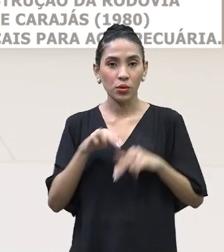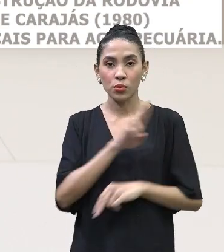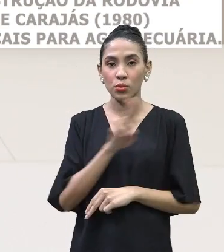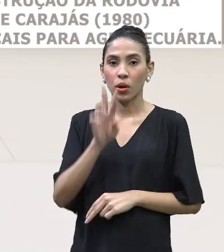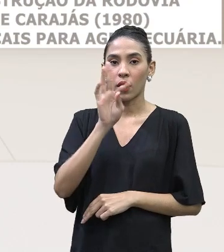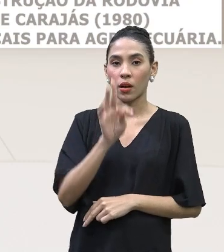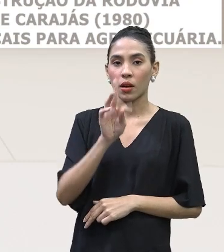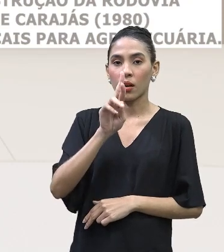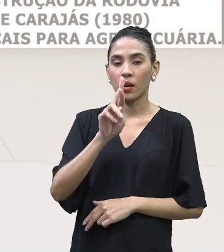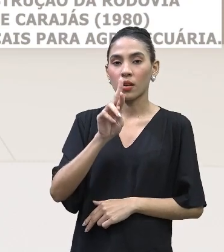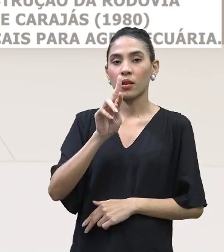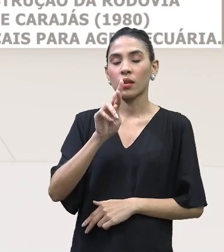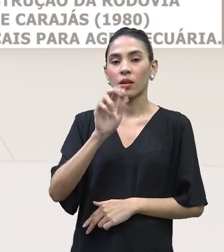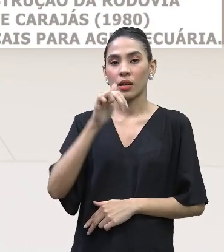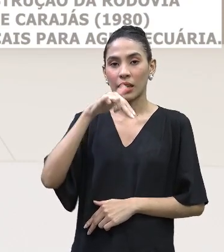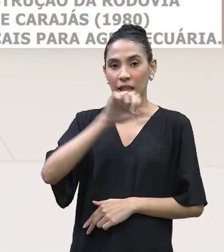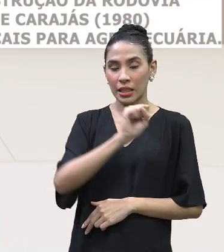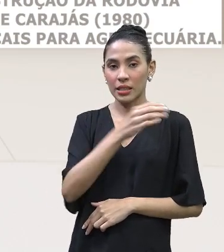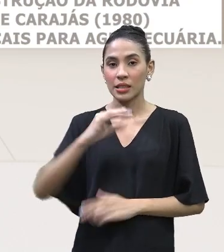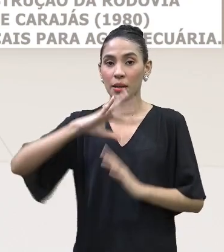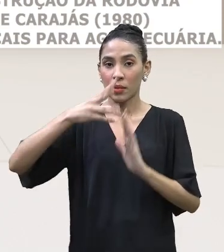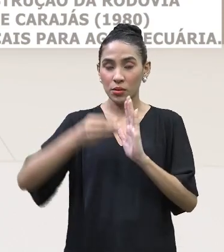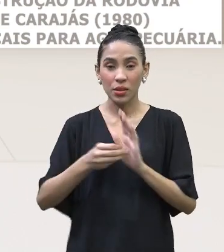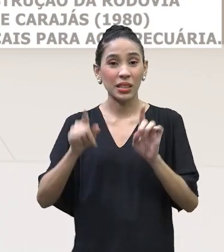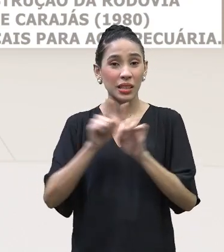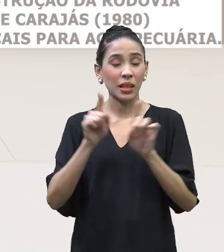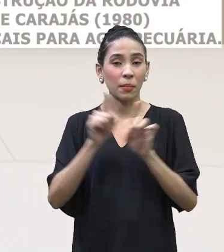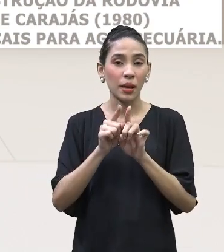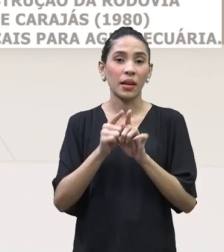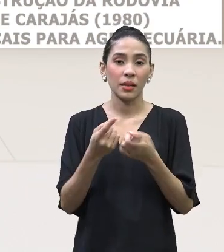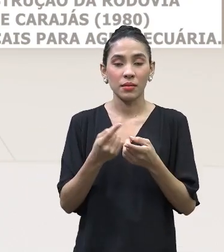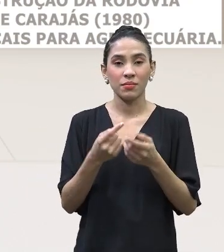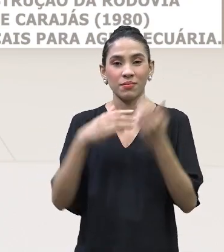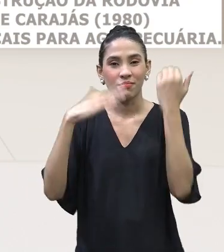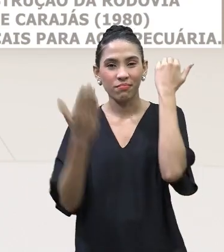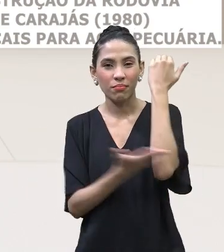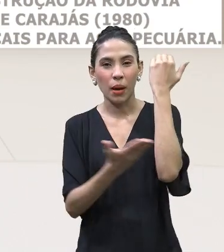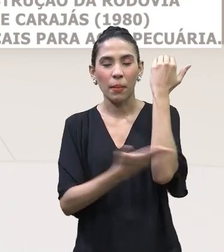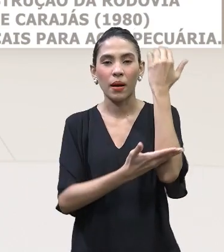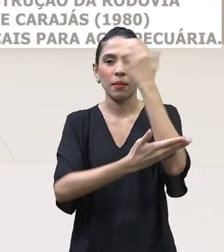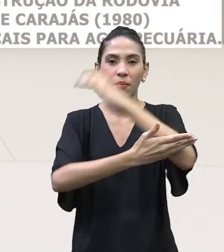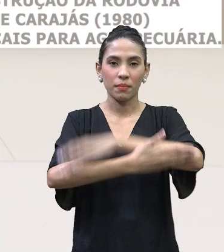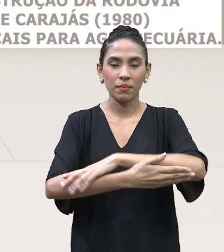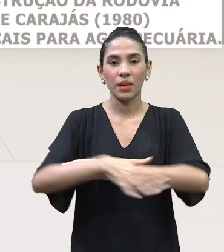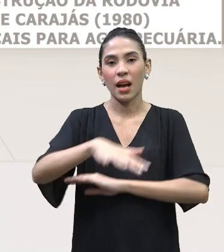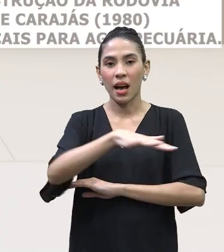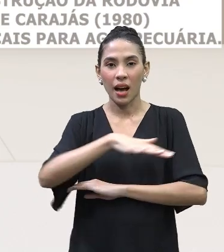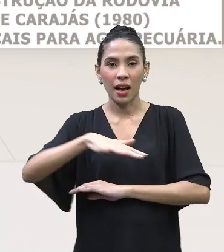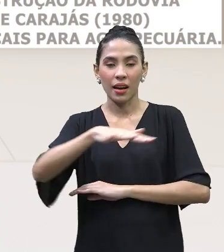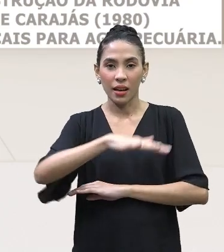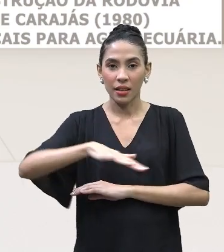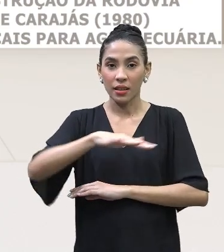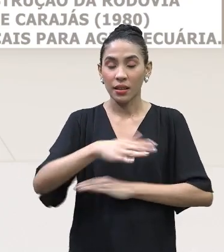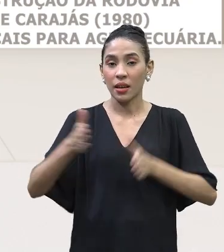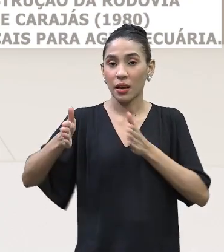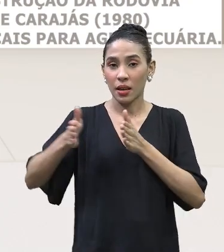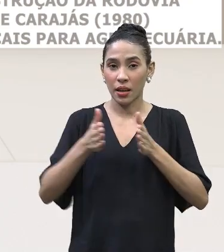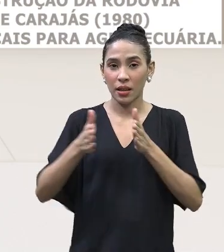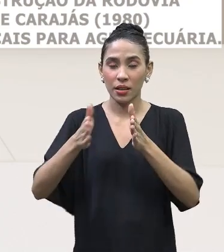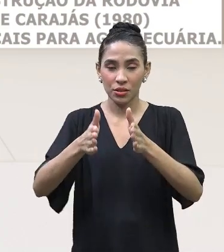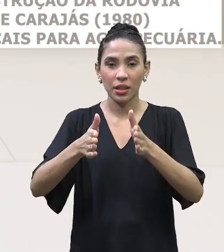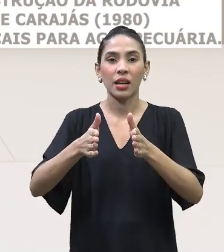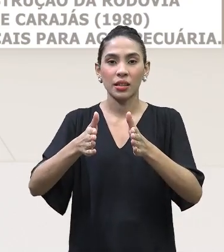transamazônica. E também contribuiu, por que não dizer, para o desmatamento da região onde essa estrada ali